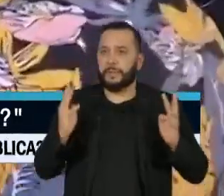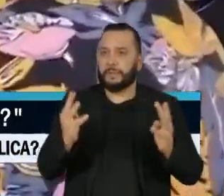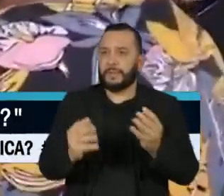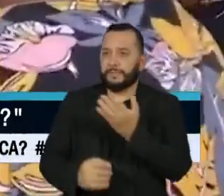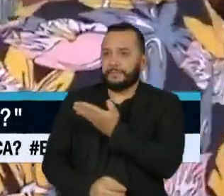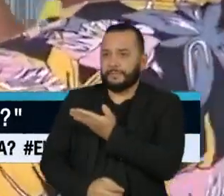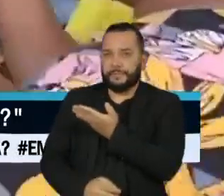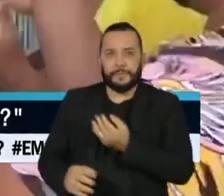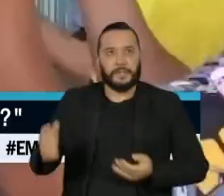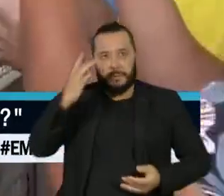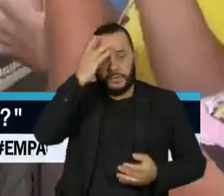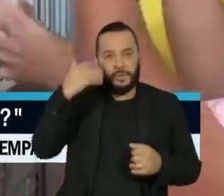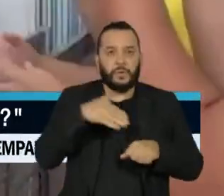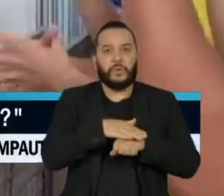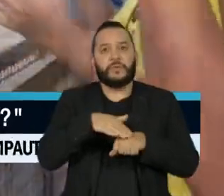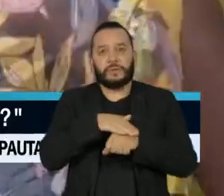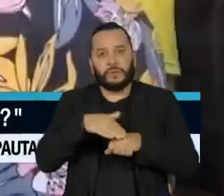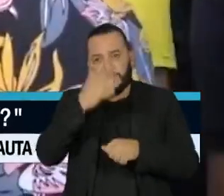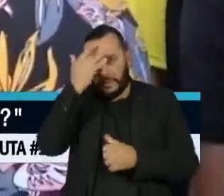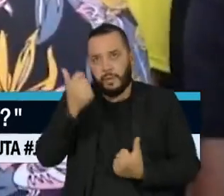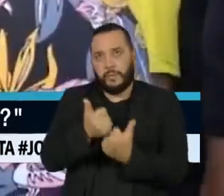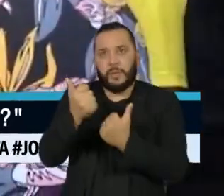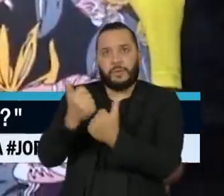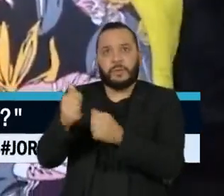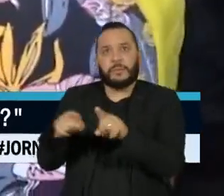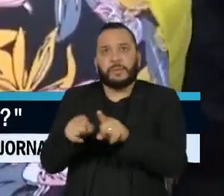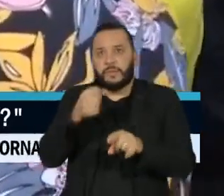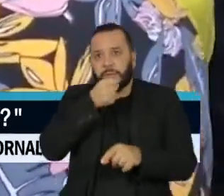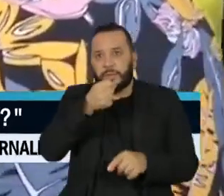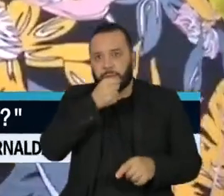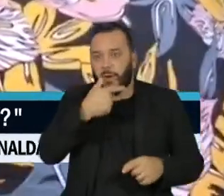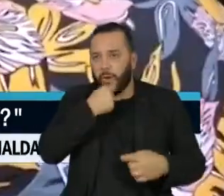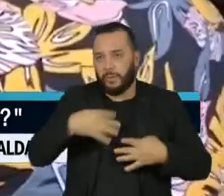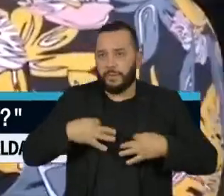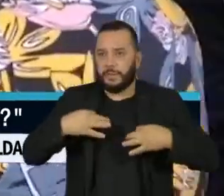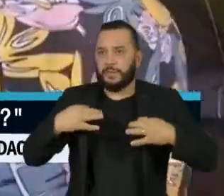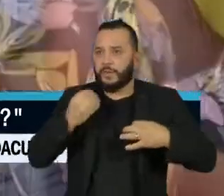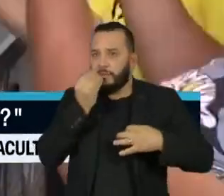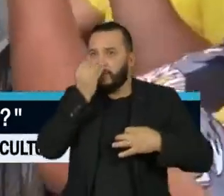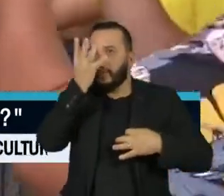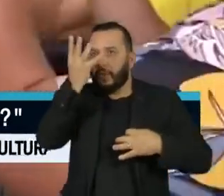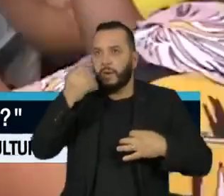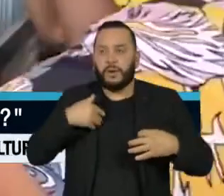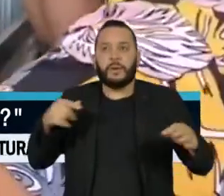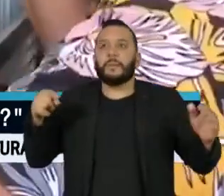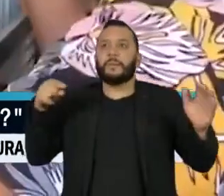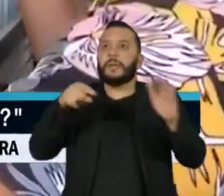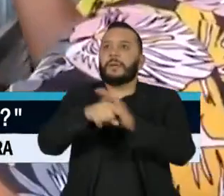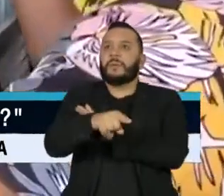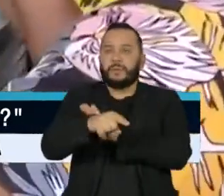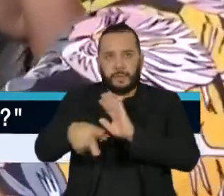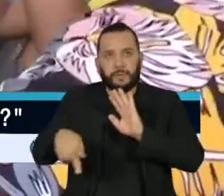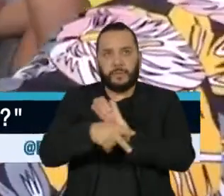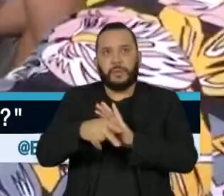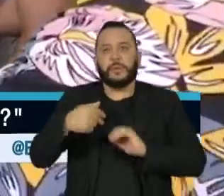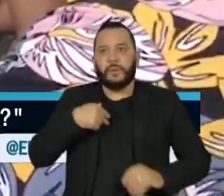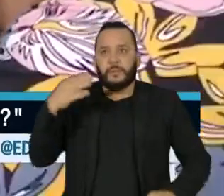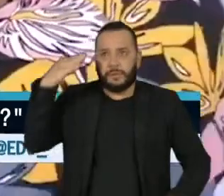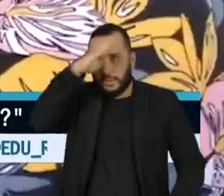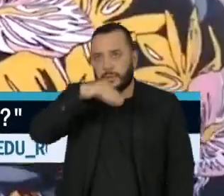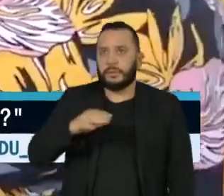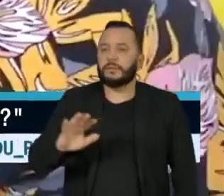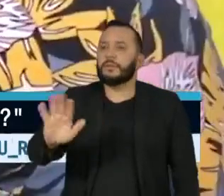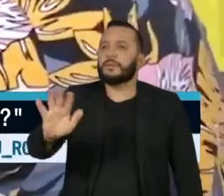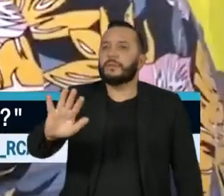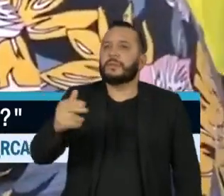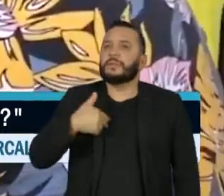Bolsonaro falou com apoiadores e jornalistas. Este homem, de camisa floreada, faz uma pergunta ao presidente. Presidente,